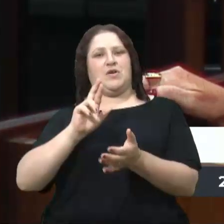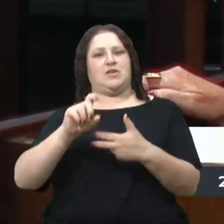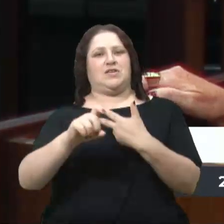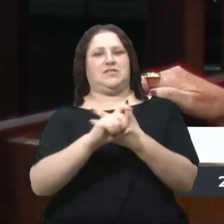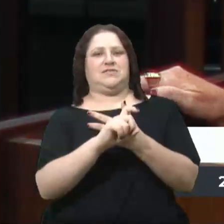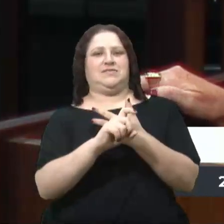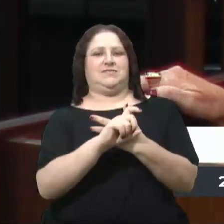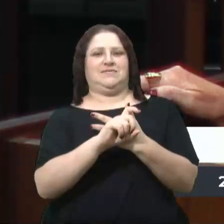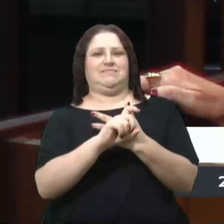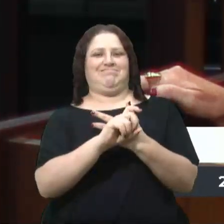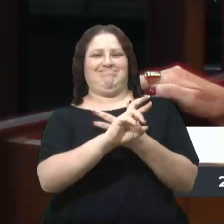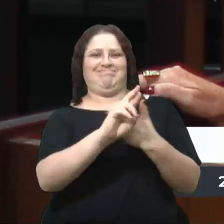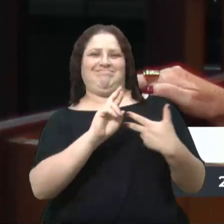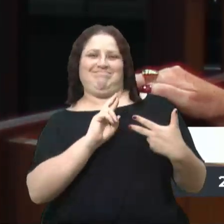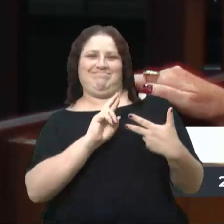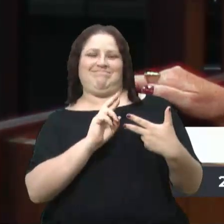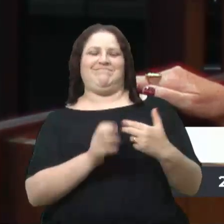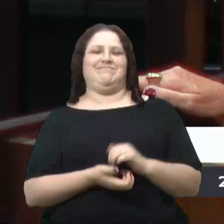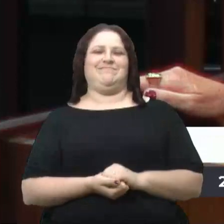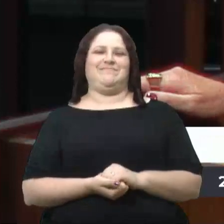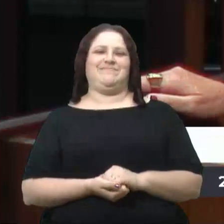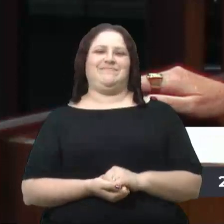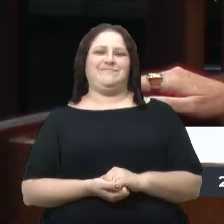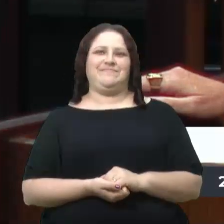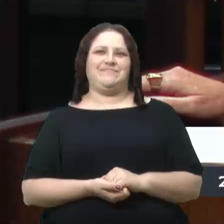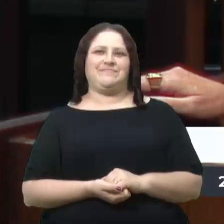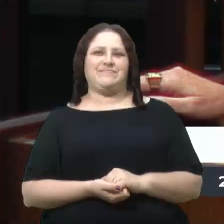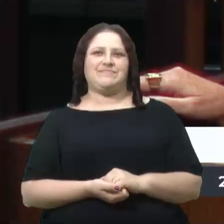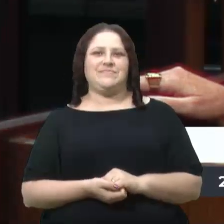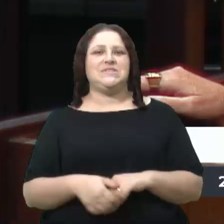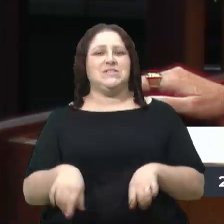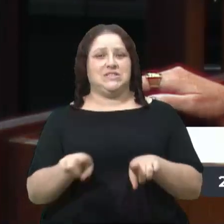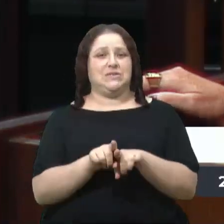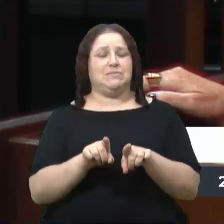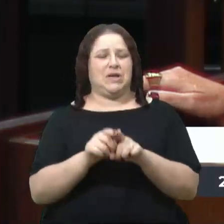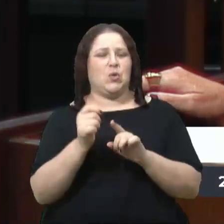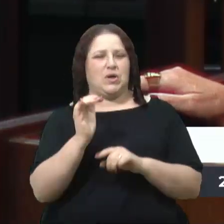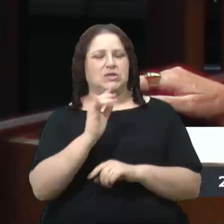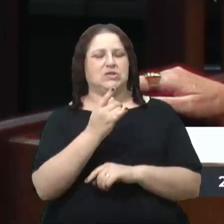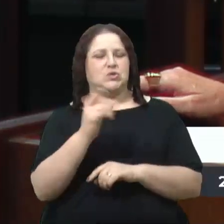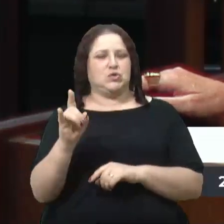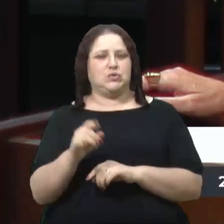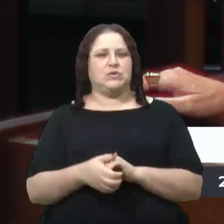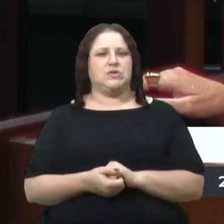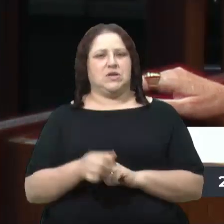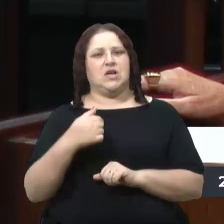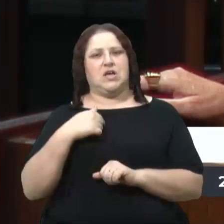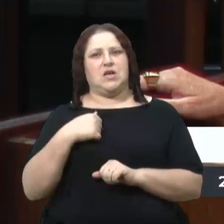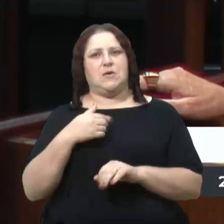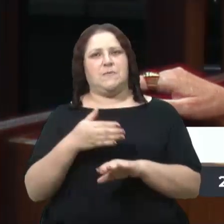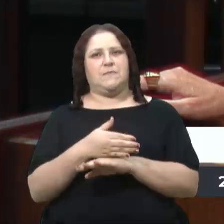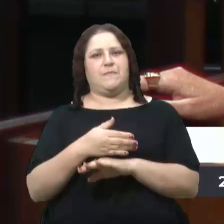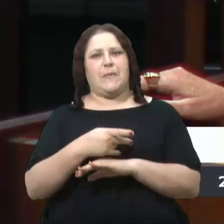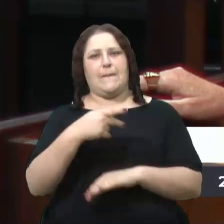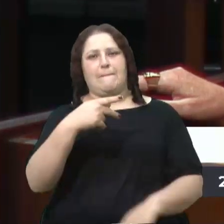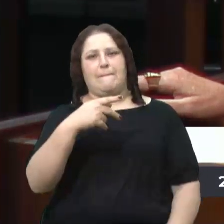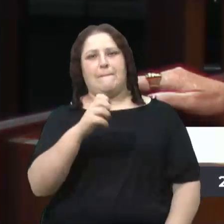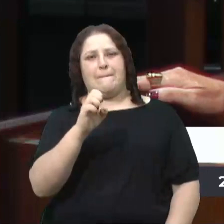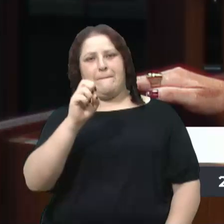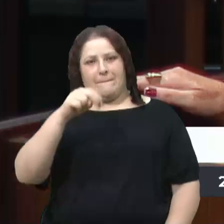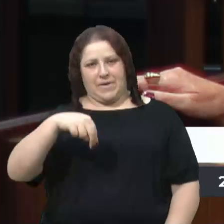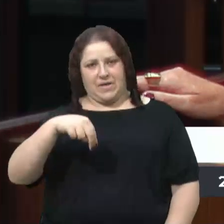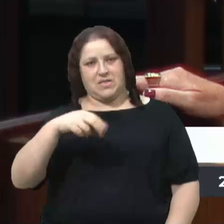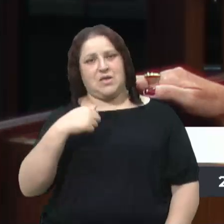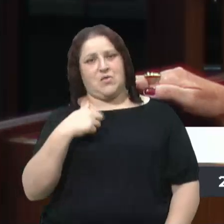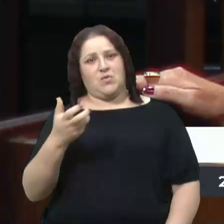executivo. Também quero, por fim, dizer que componho a PEM e quero aqui